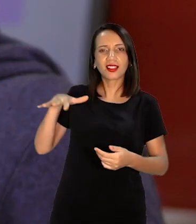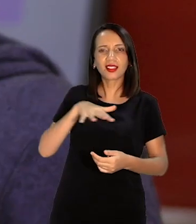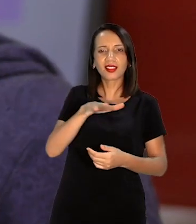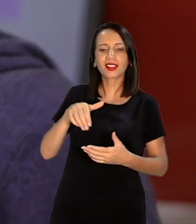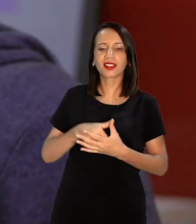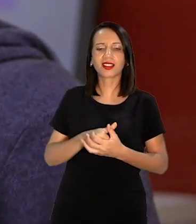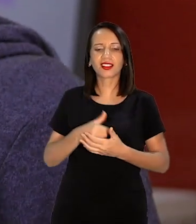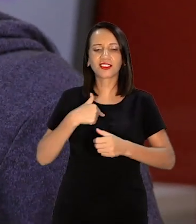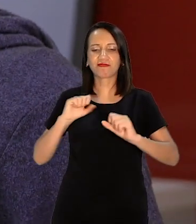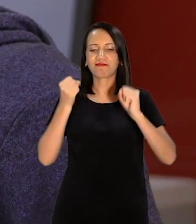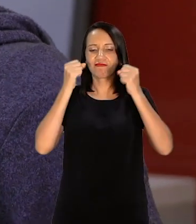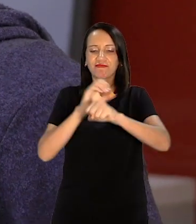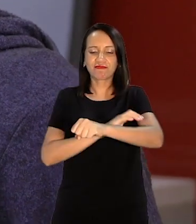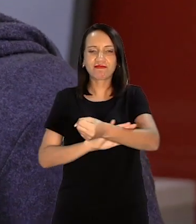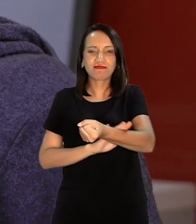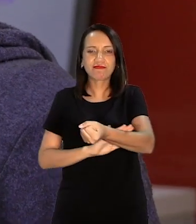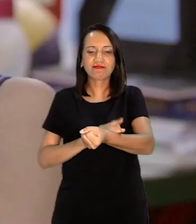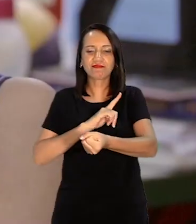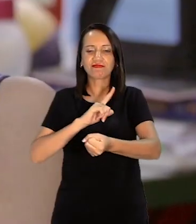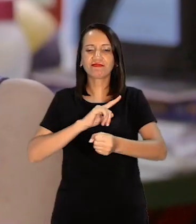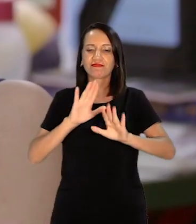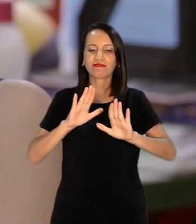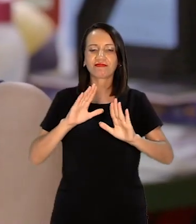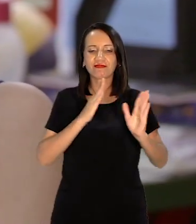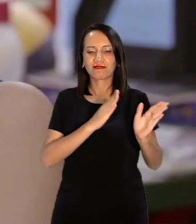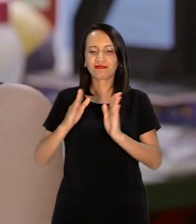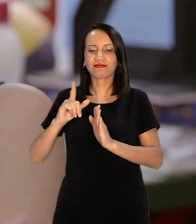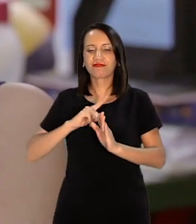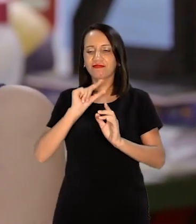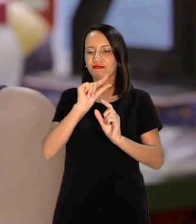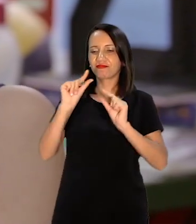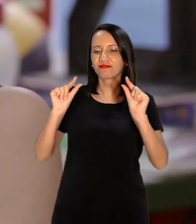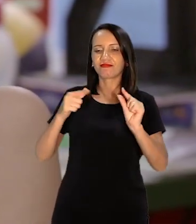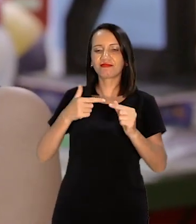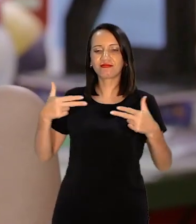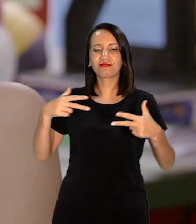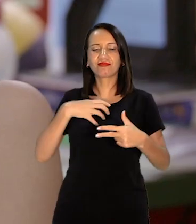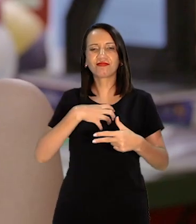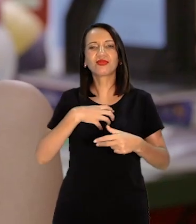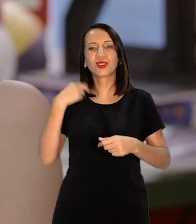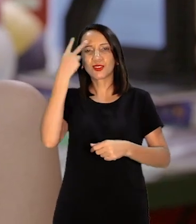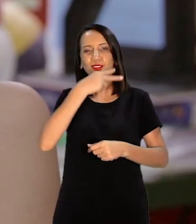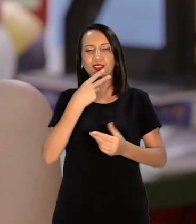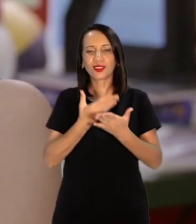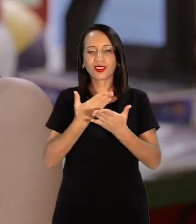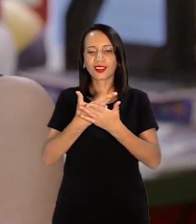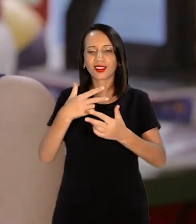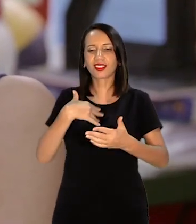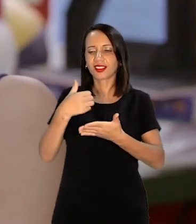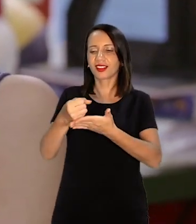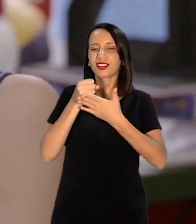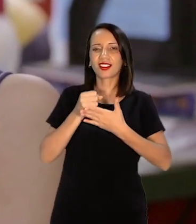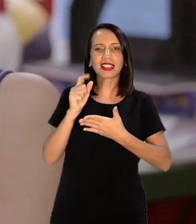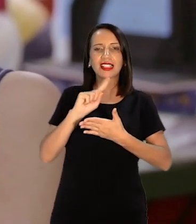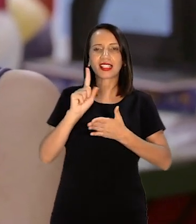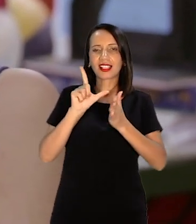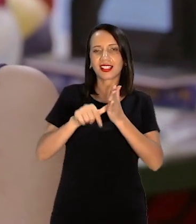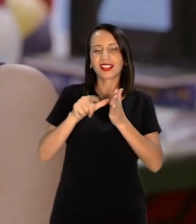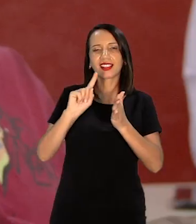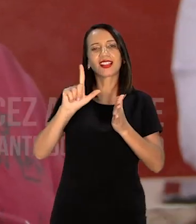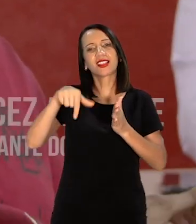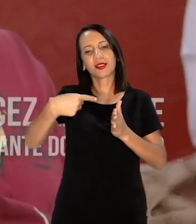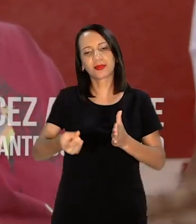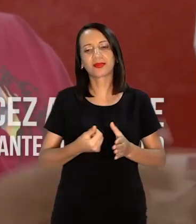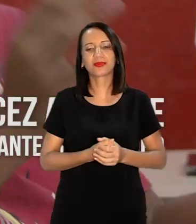Lucas Oliveira dos Santos Sempre faço no meio das horas Emanuela Aparecida Eu vou não ficar atrasado